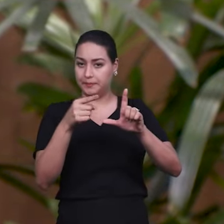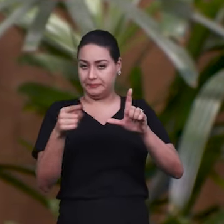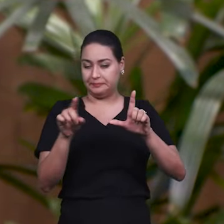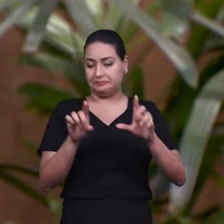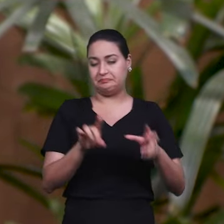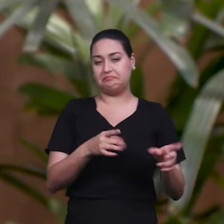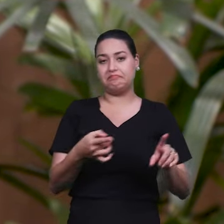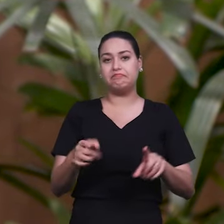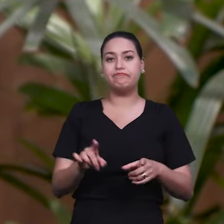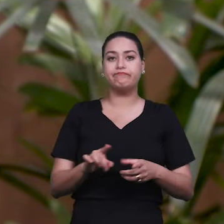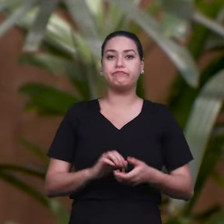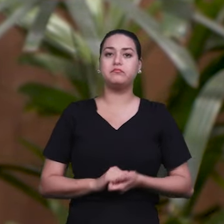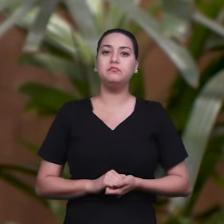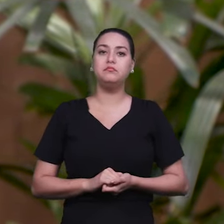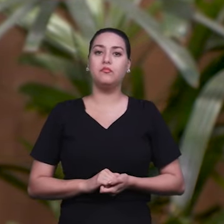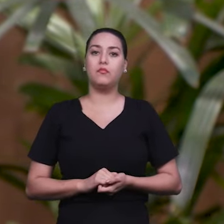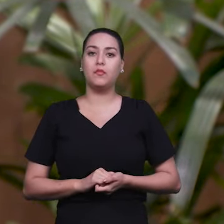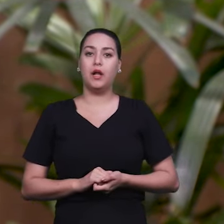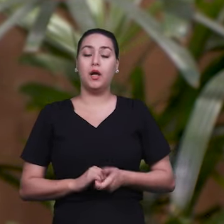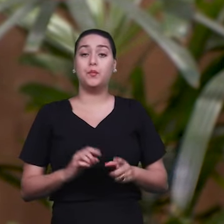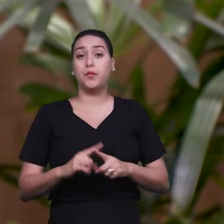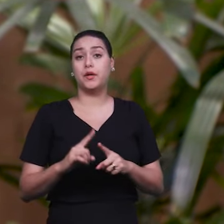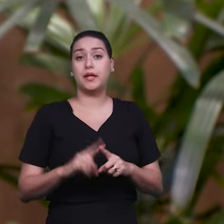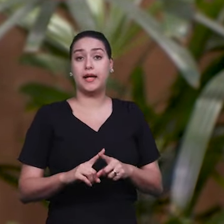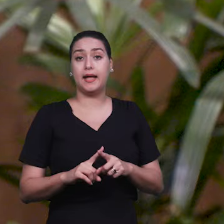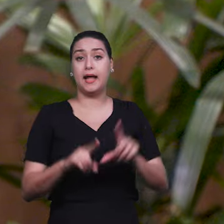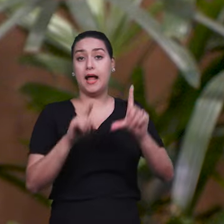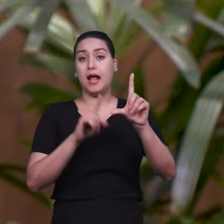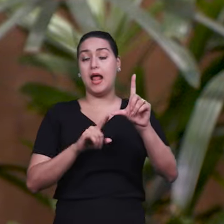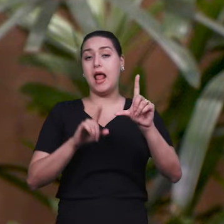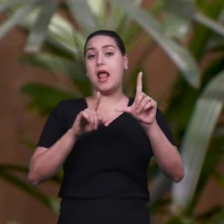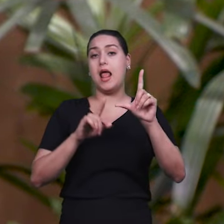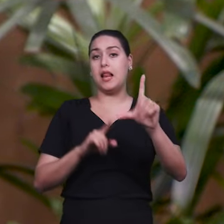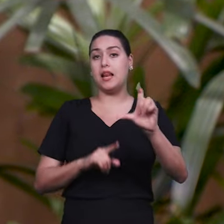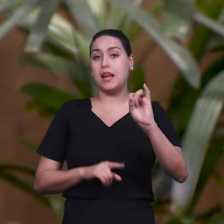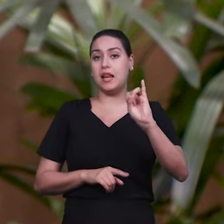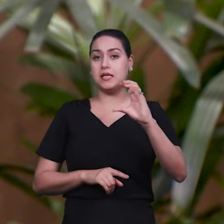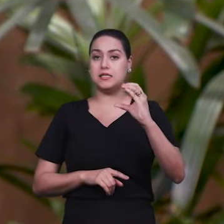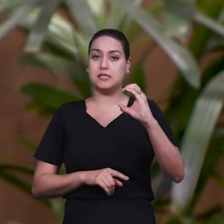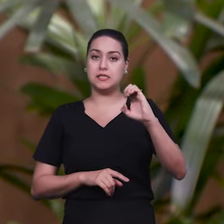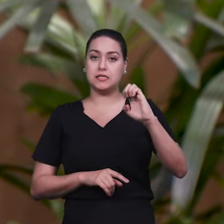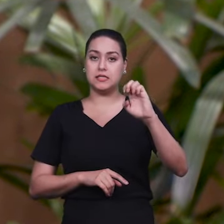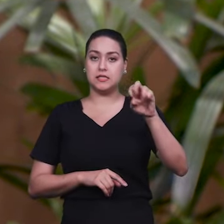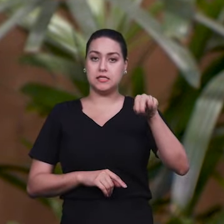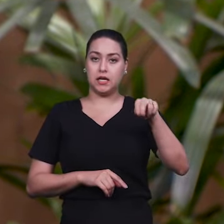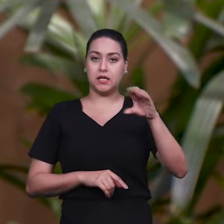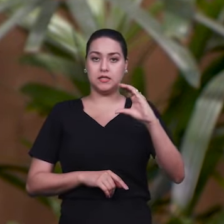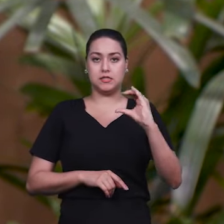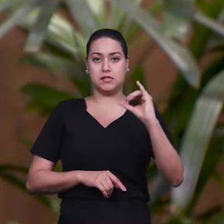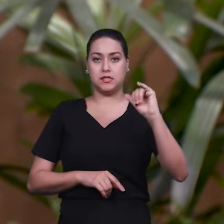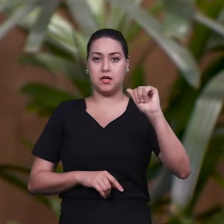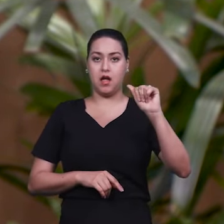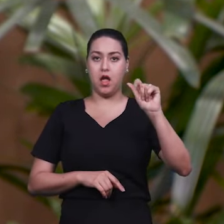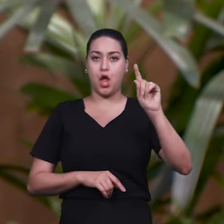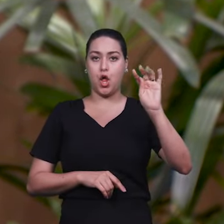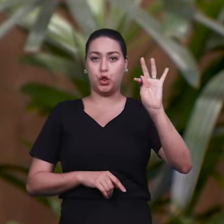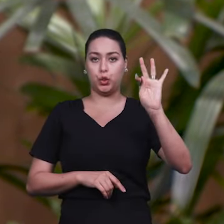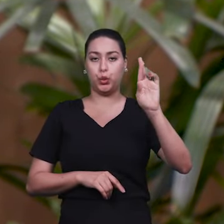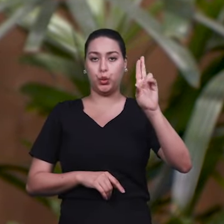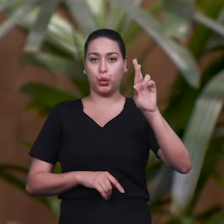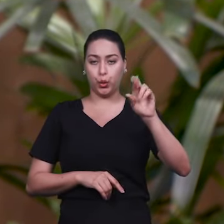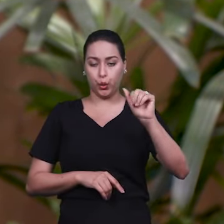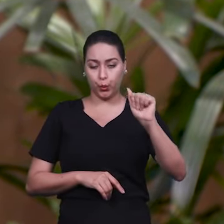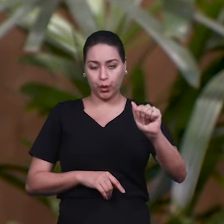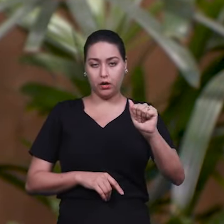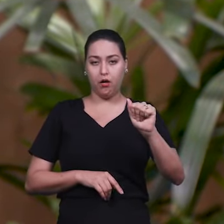o curso de licenciatura é voltado para a área de educação musical, né? Aqui que vai ser professor.